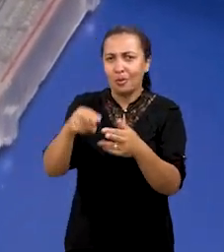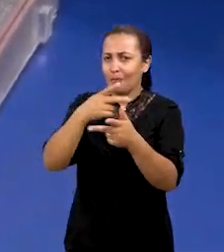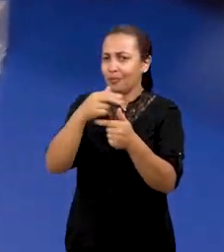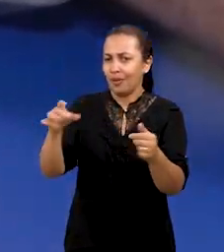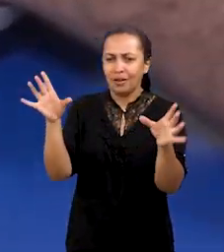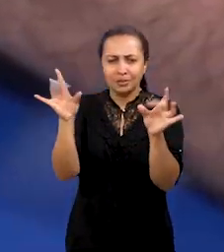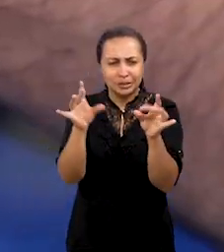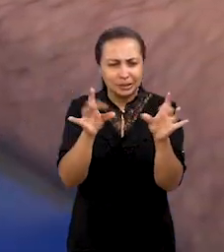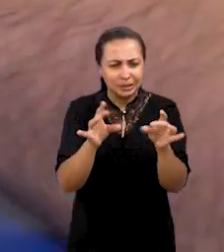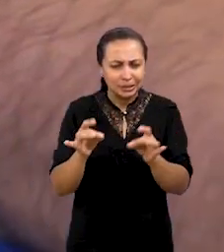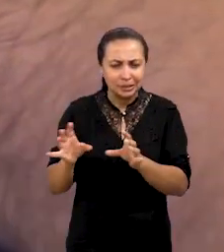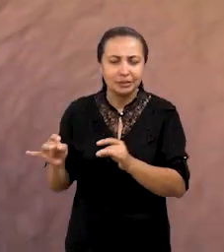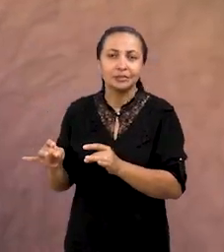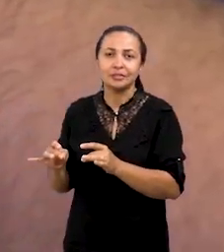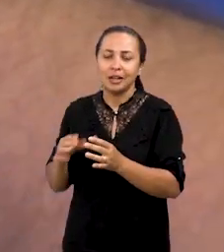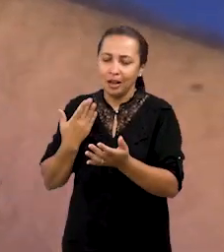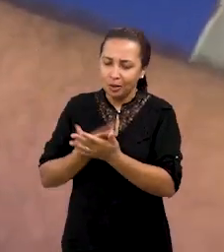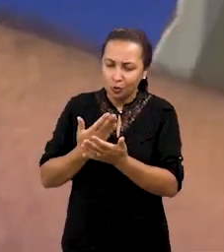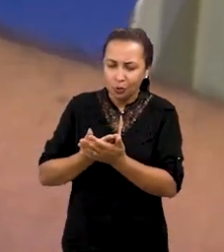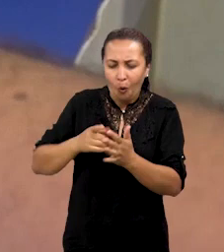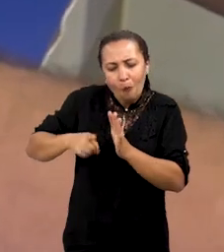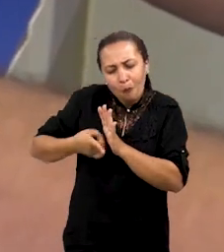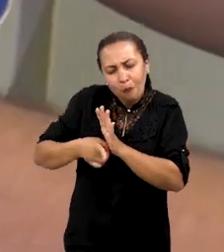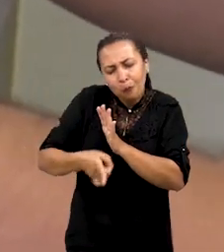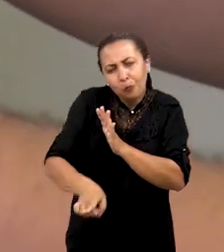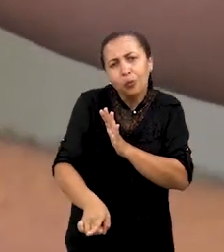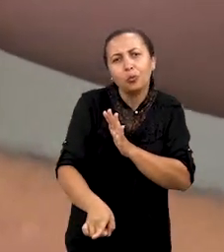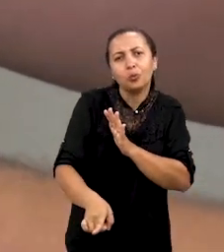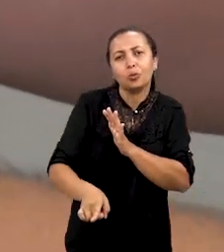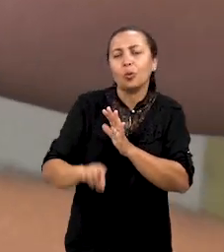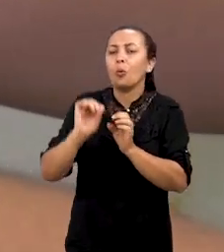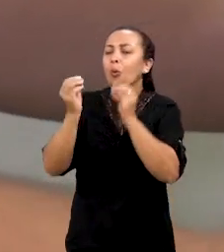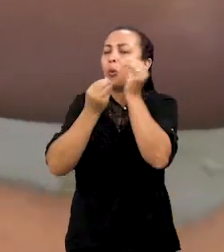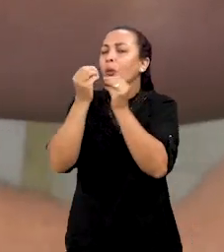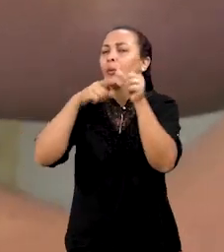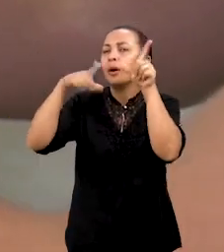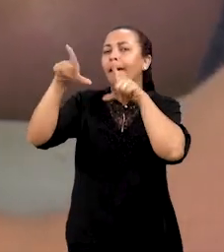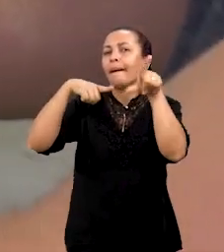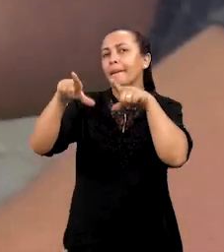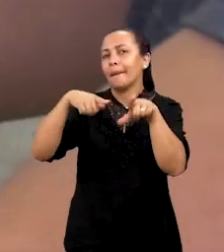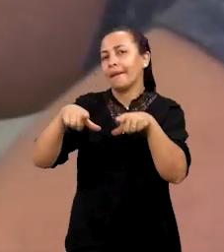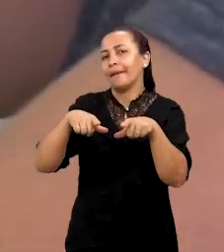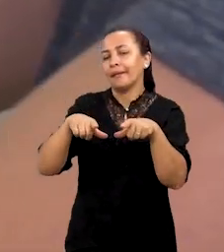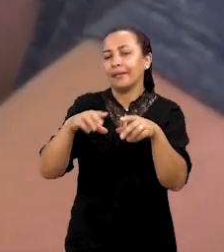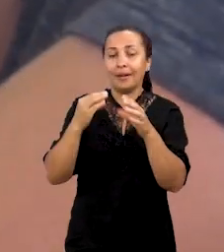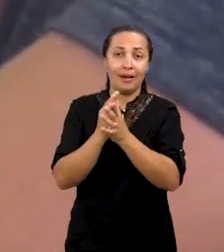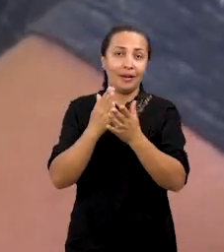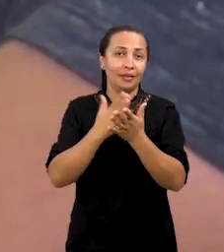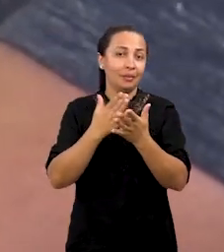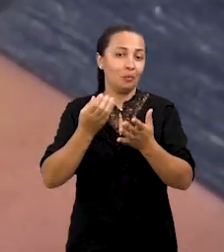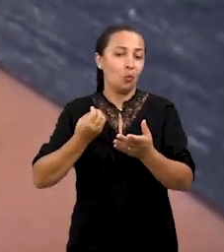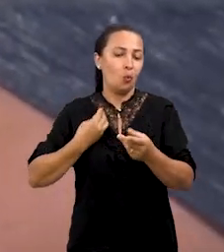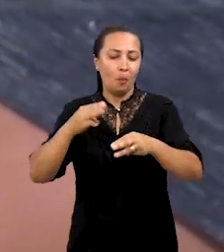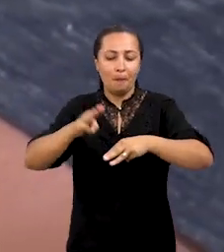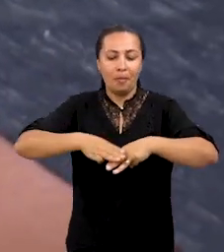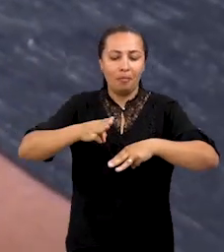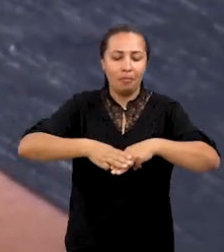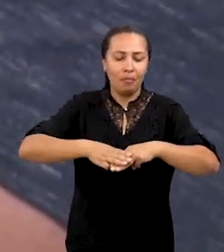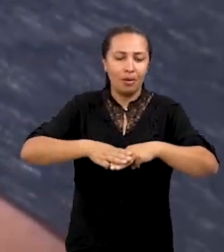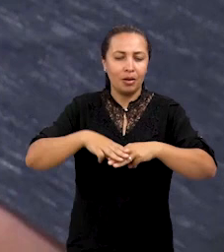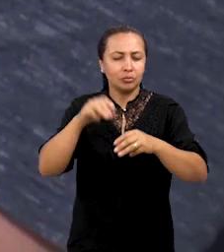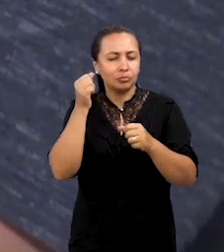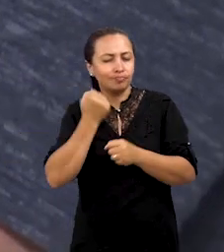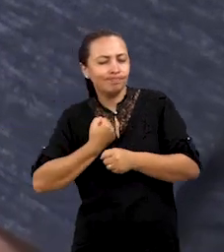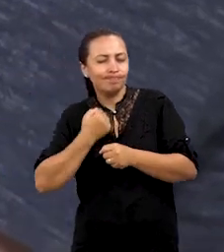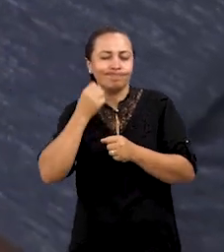e estudou a fundo o seu funcionamento. E, colocando eles para trabalharem juntos, a partir de um algoritmo matemático, a gente